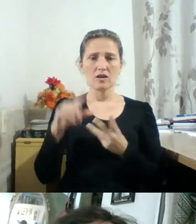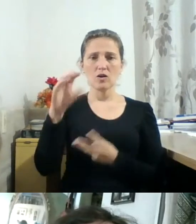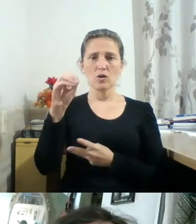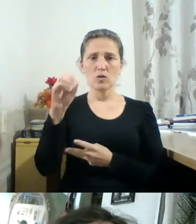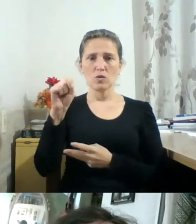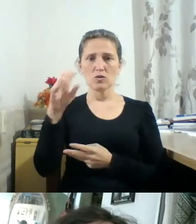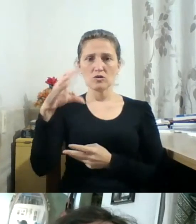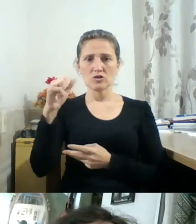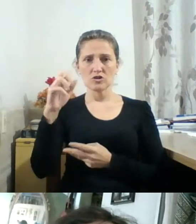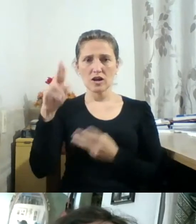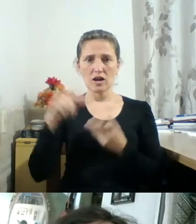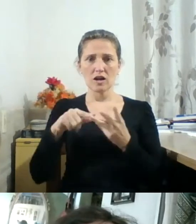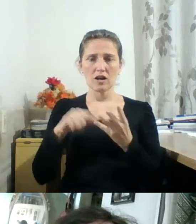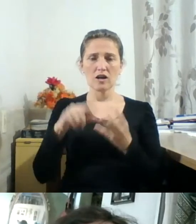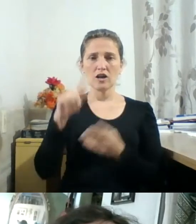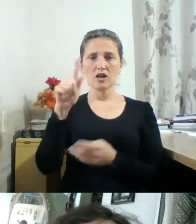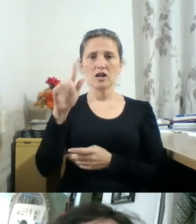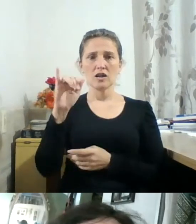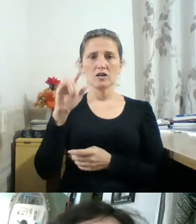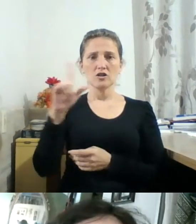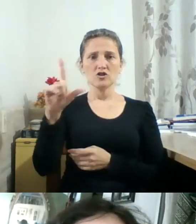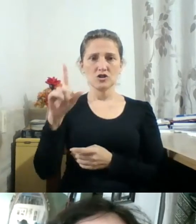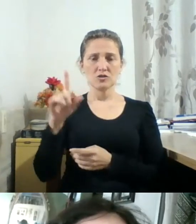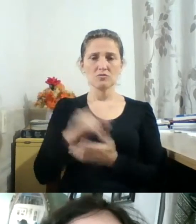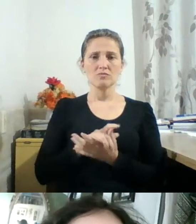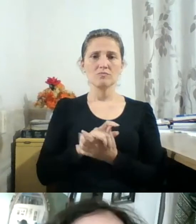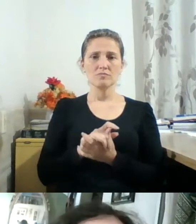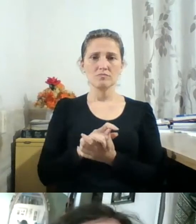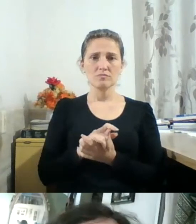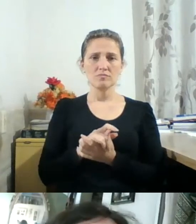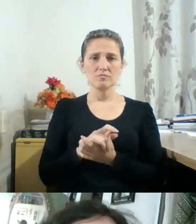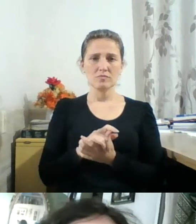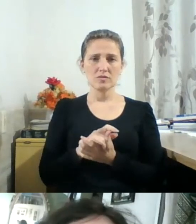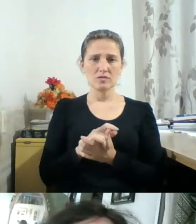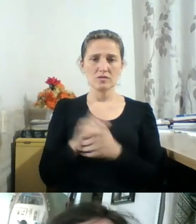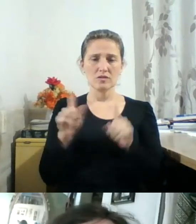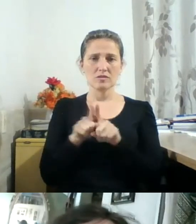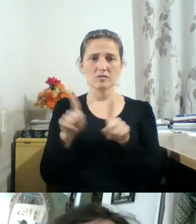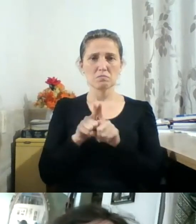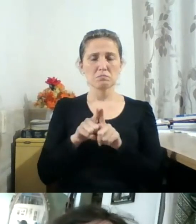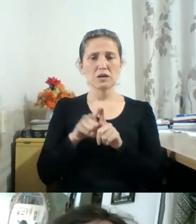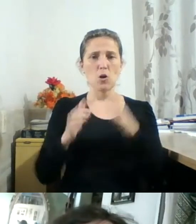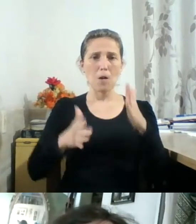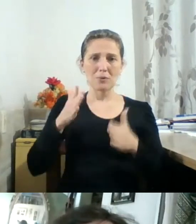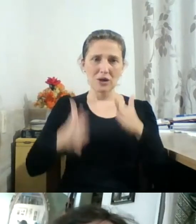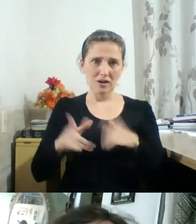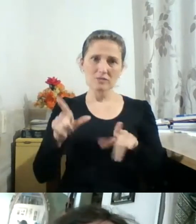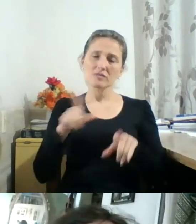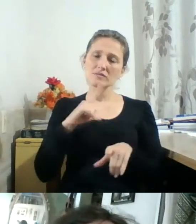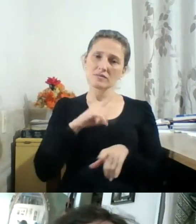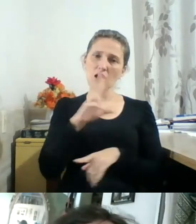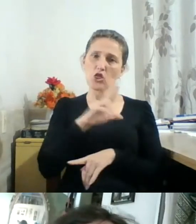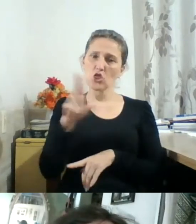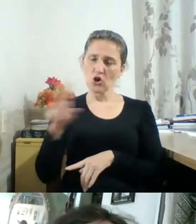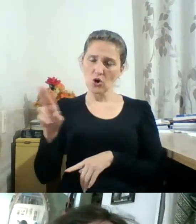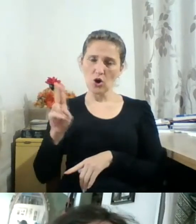os manequins também, eles têm nome, Rachel, Isabela, eles não são inanimados, como